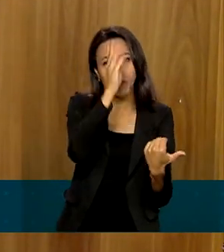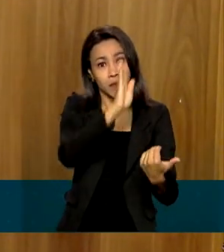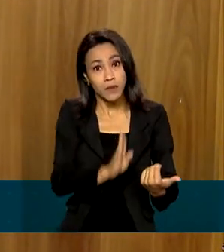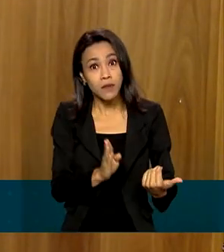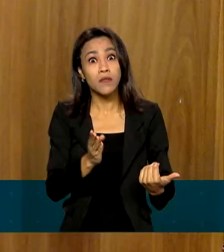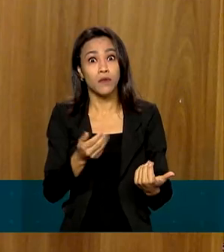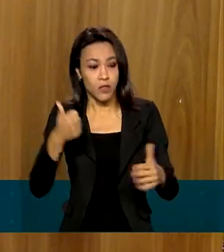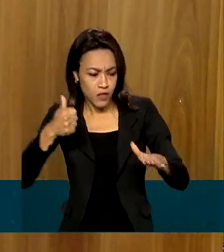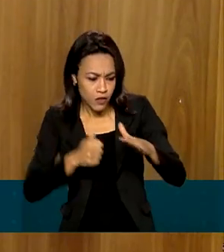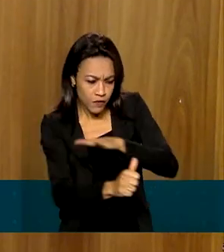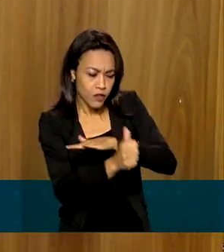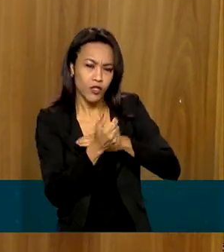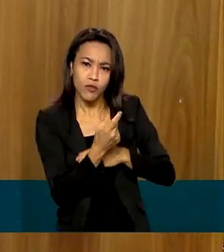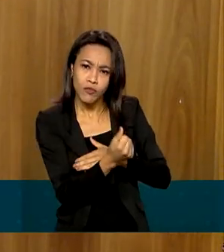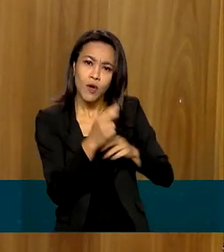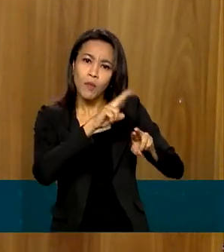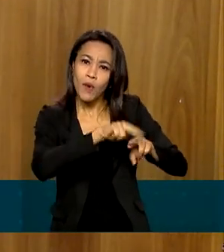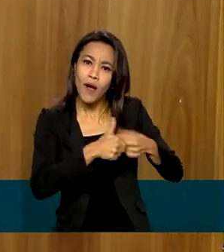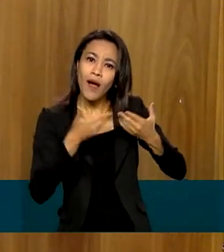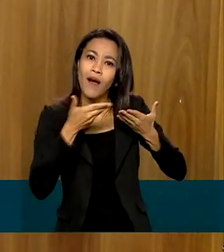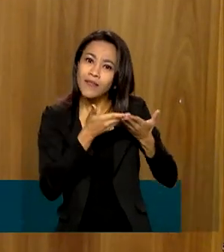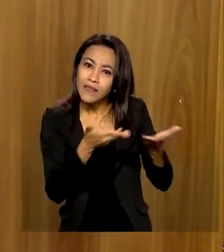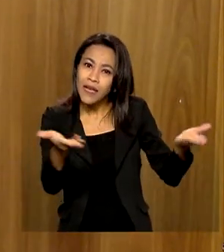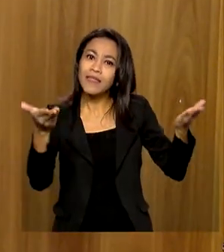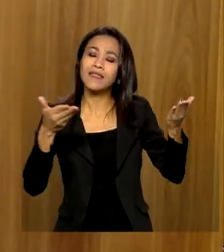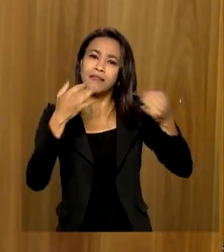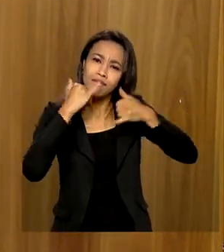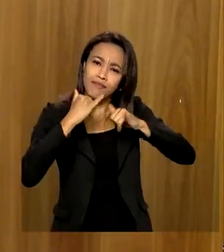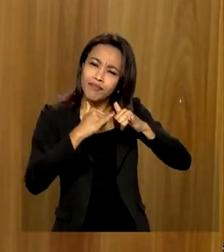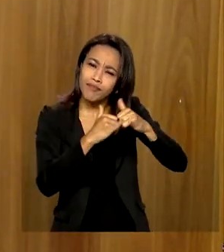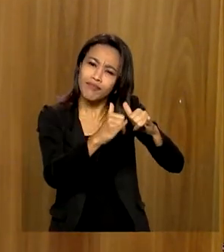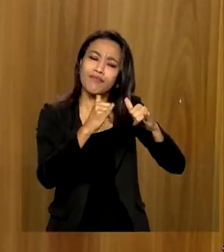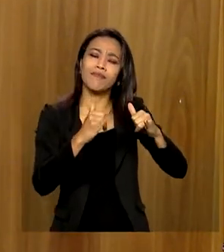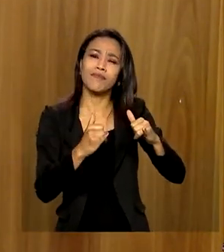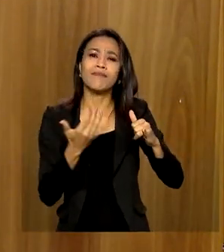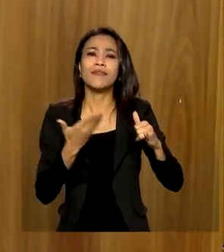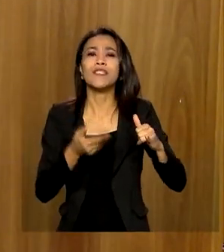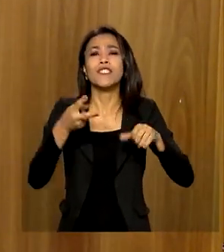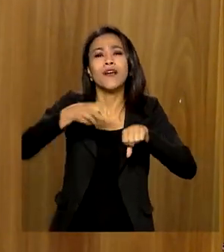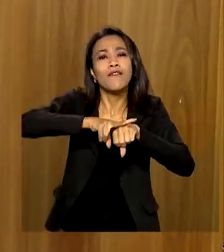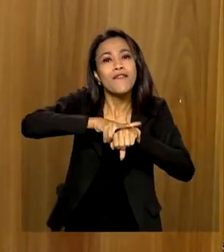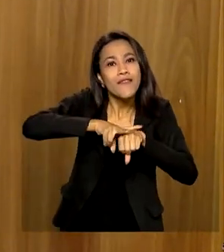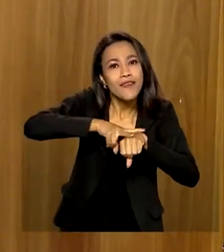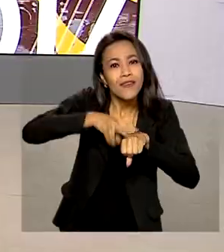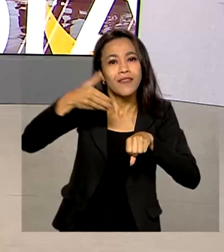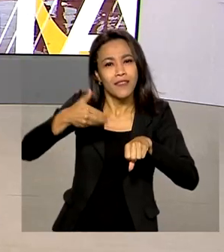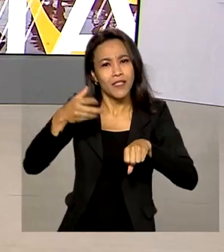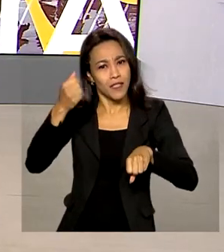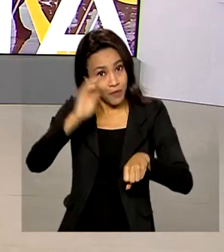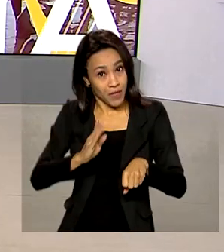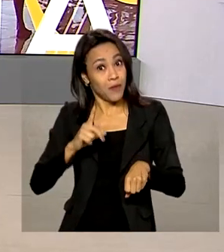especialmente por causa das energias verdes e esse volume de energia que o Brasil tem excedente.